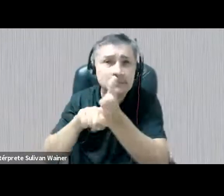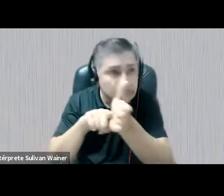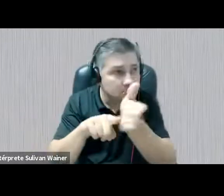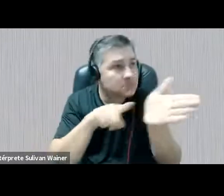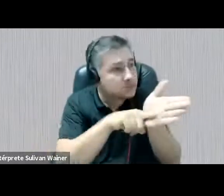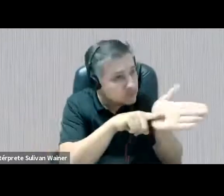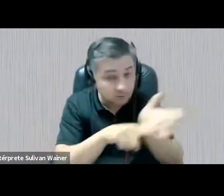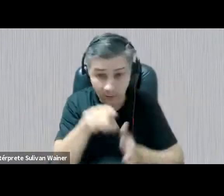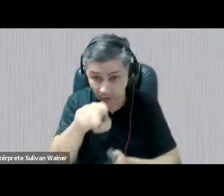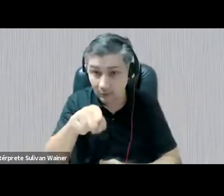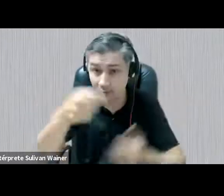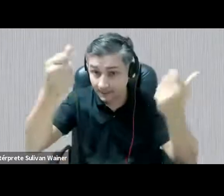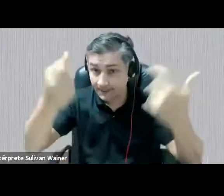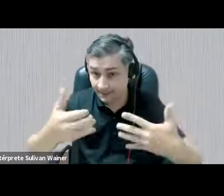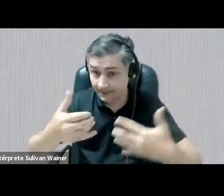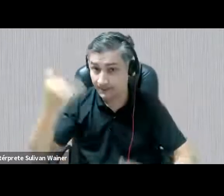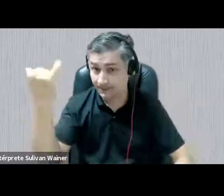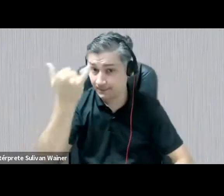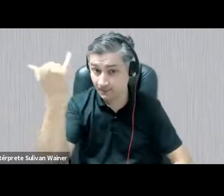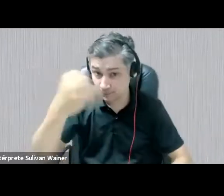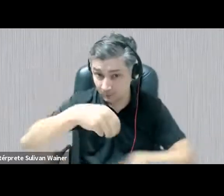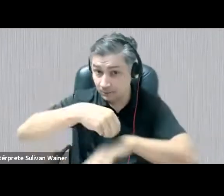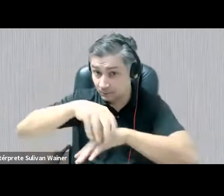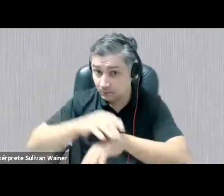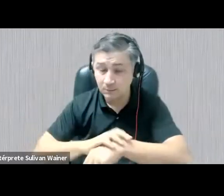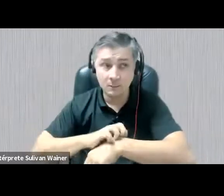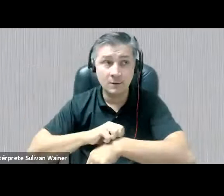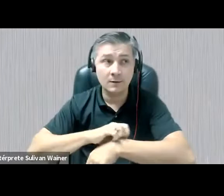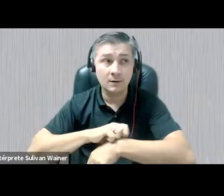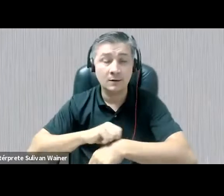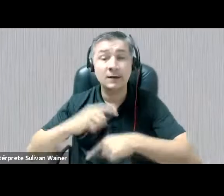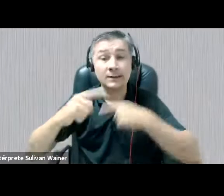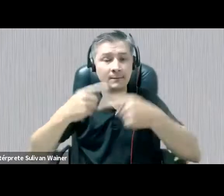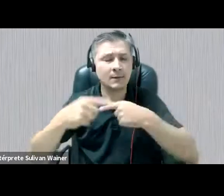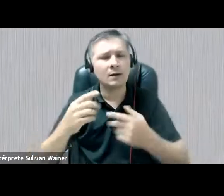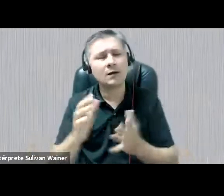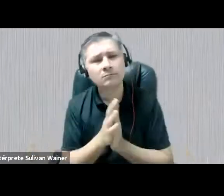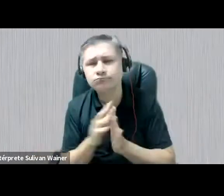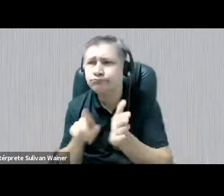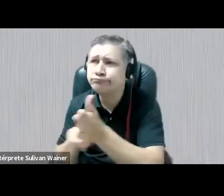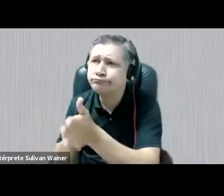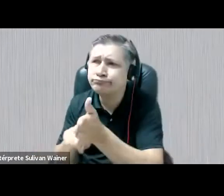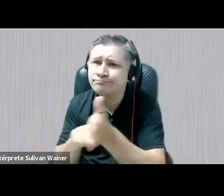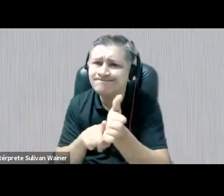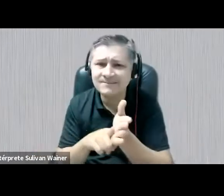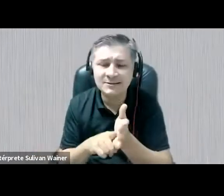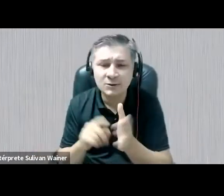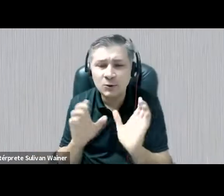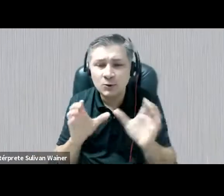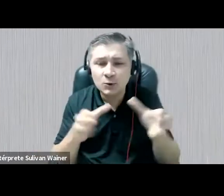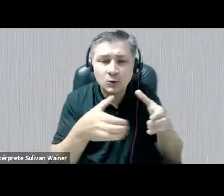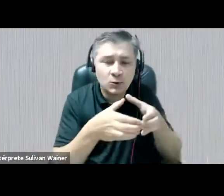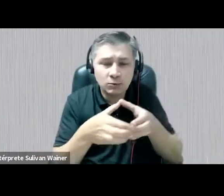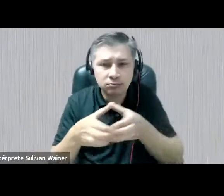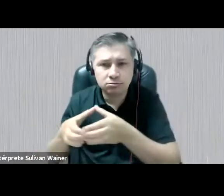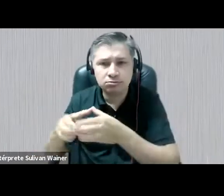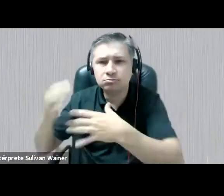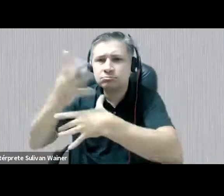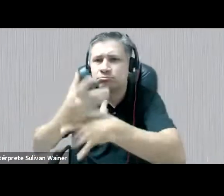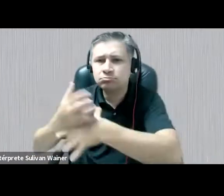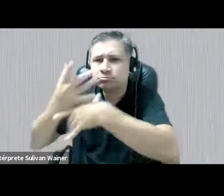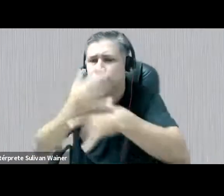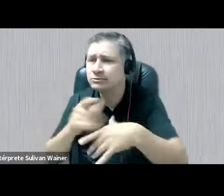relato importante, e no fim, não conseguimos fazer com os grupos populares urbanos, porque